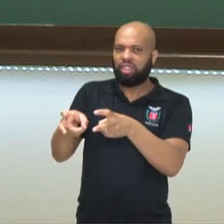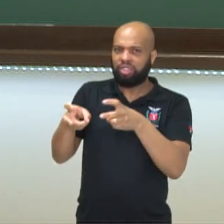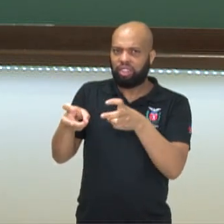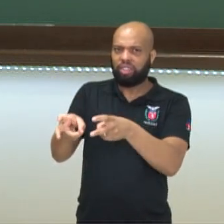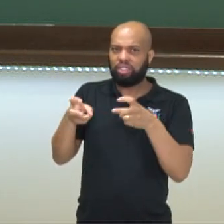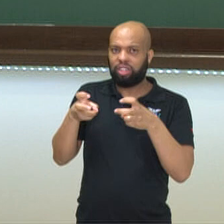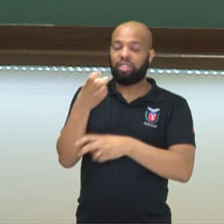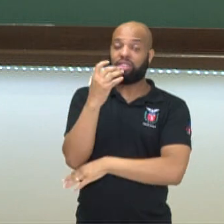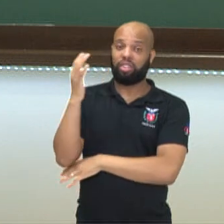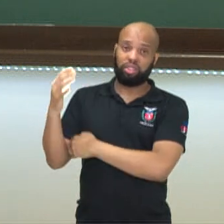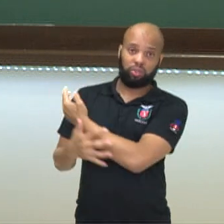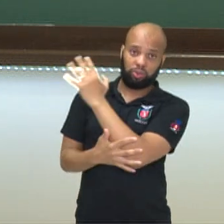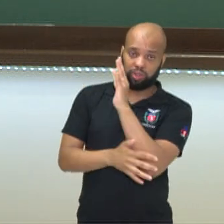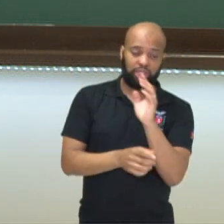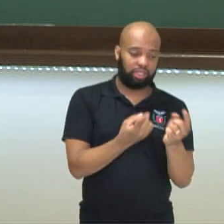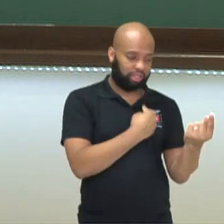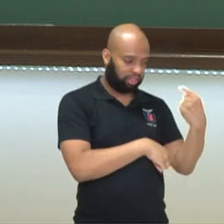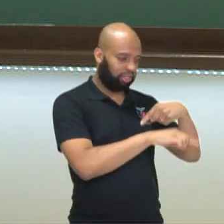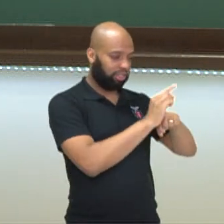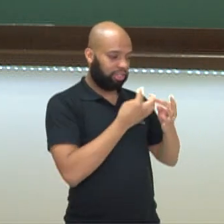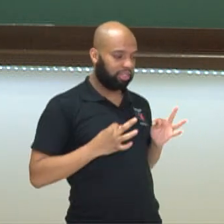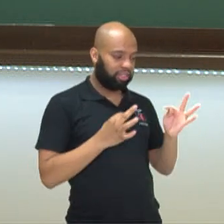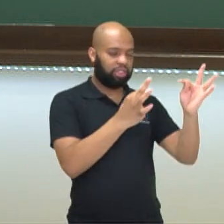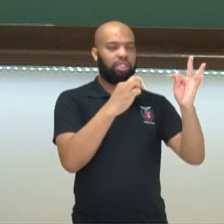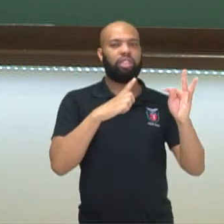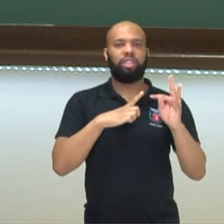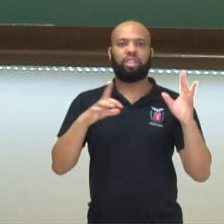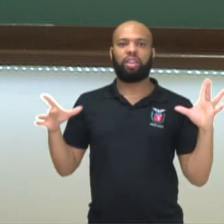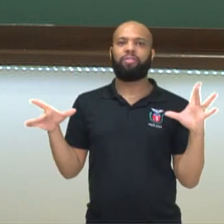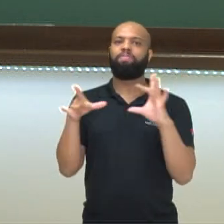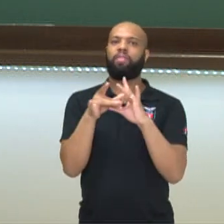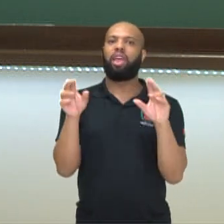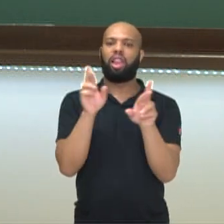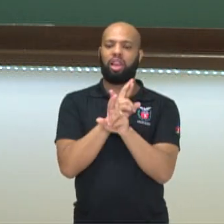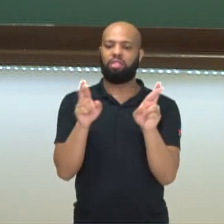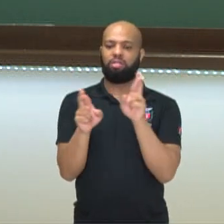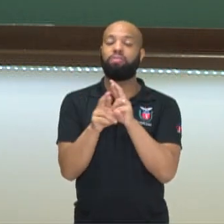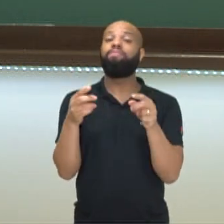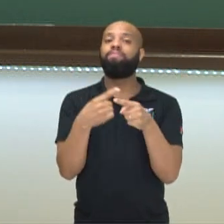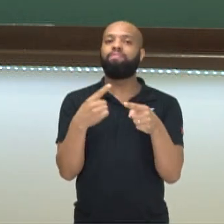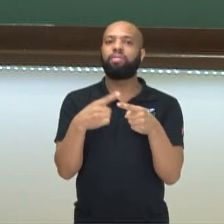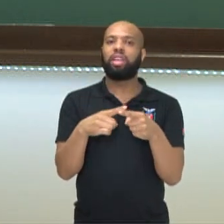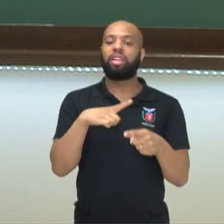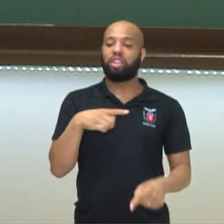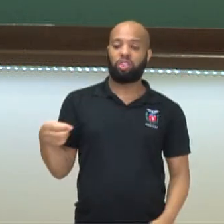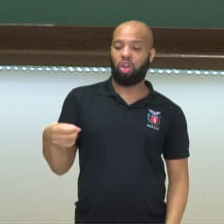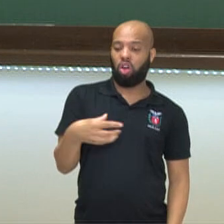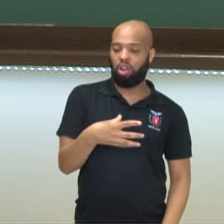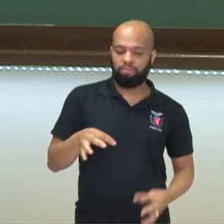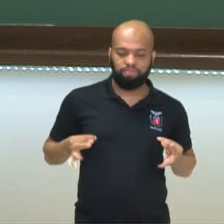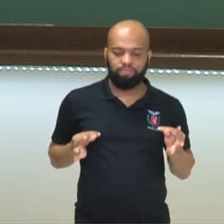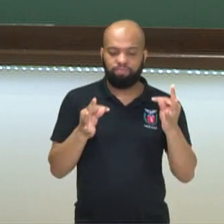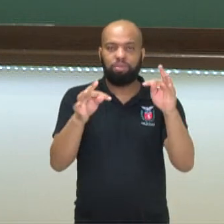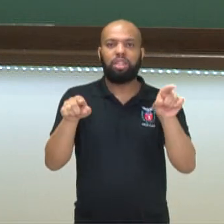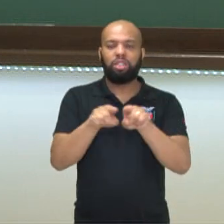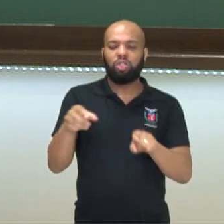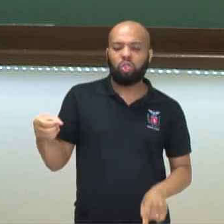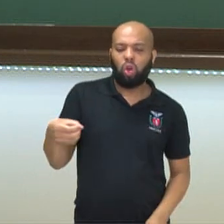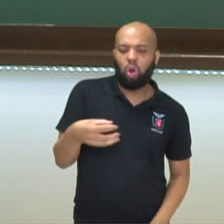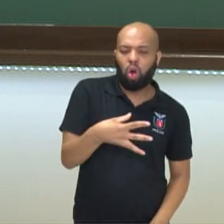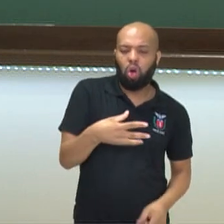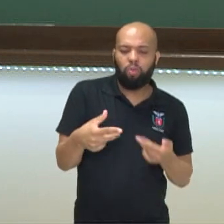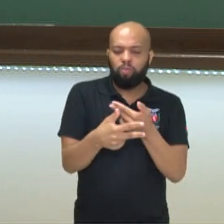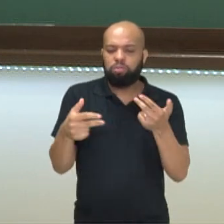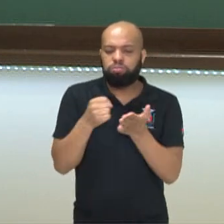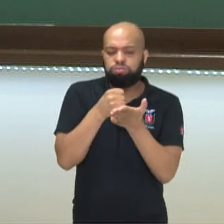tecnológico vão estar diretamente ligados, pois novas tecnologias e novos recursos permitem uma maior